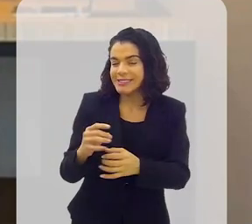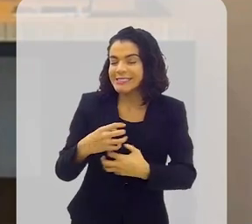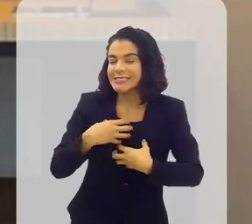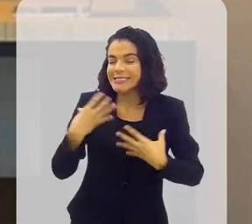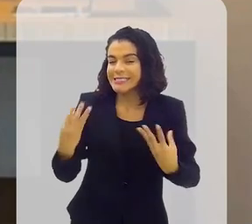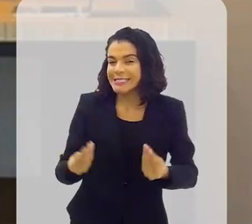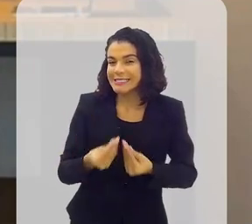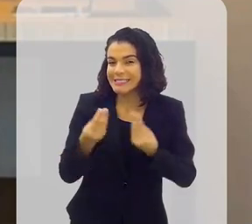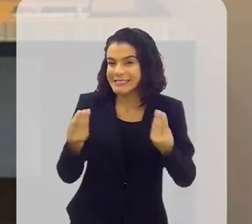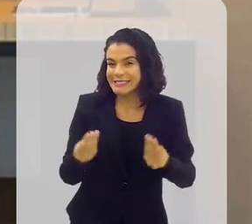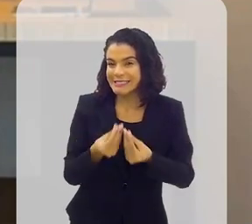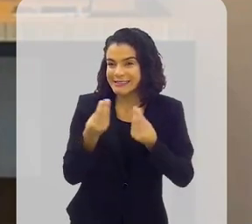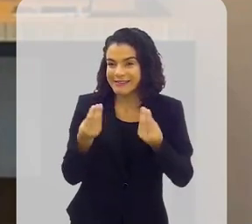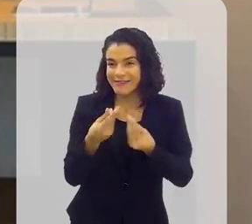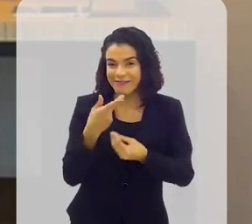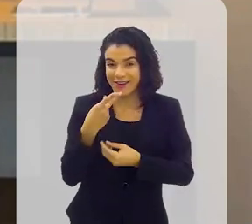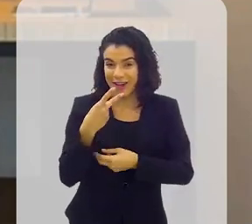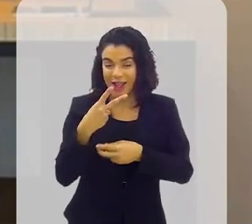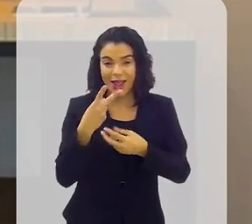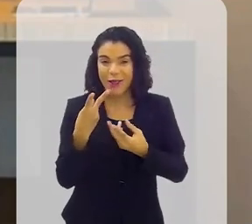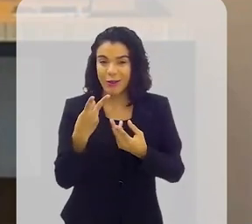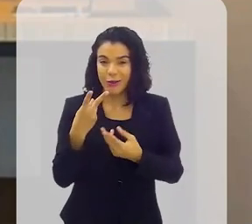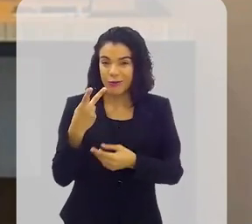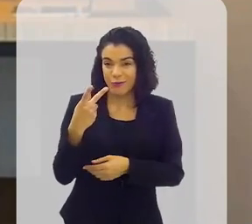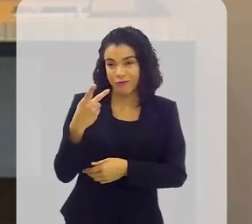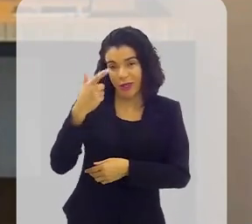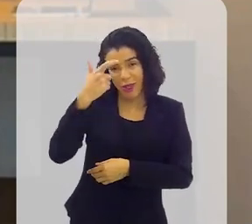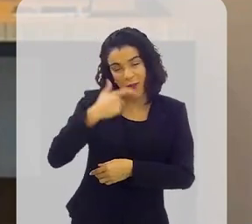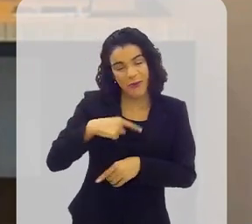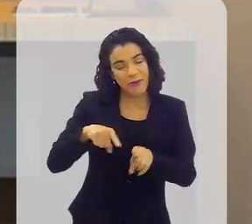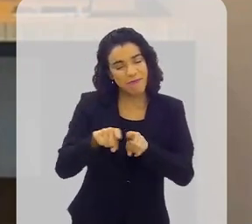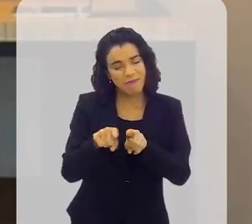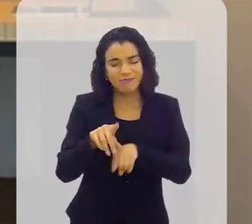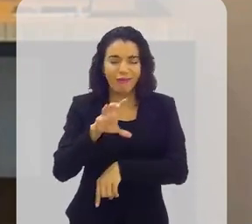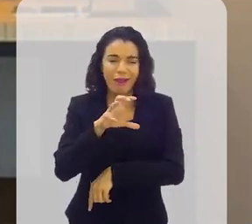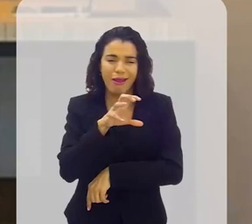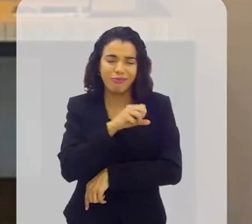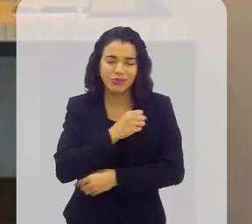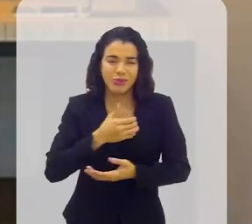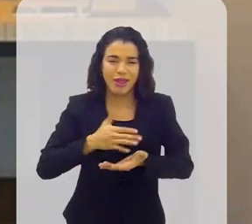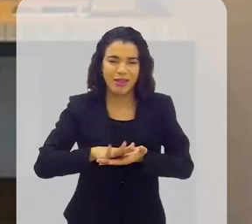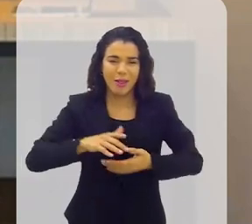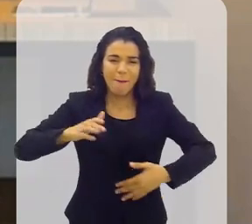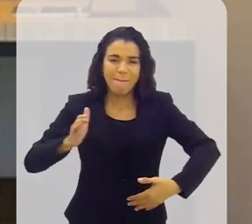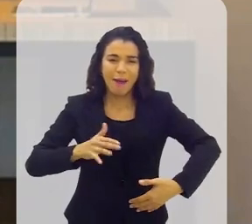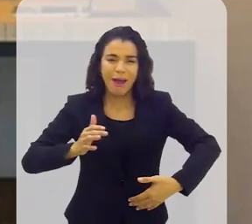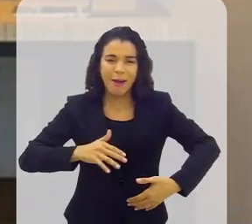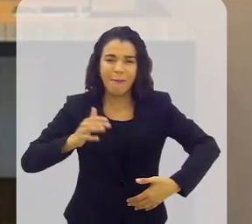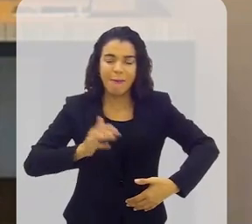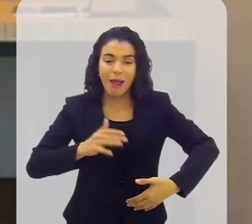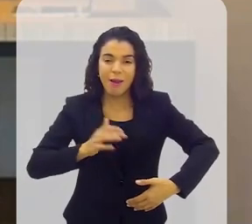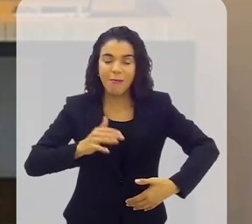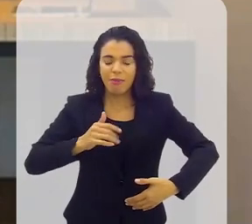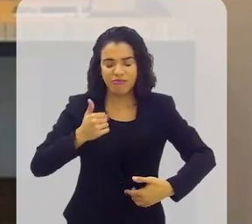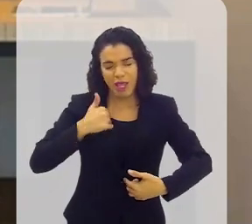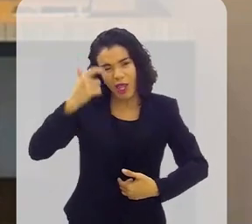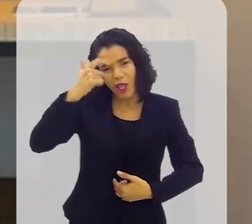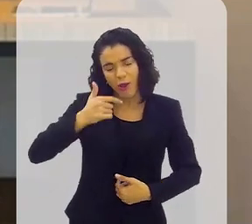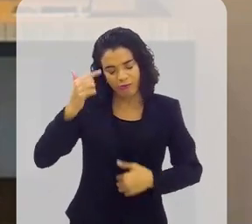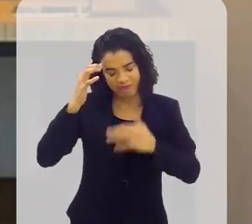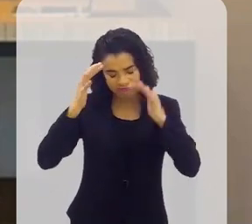profissional. Até falando como uma pessoa também que é apaixonada pelo samba. E fico